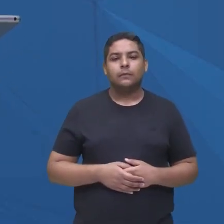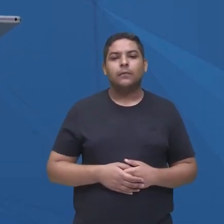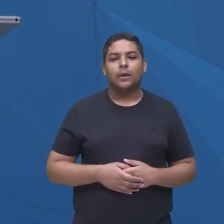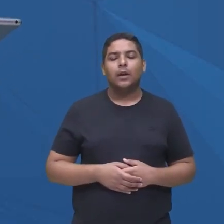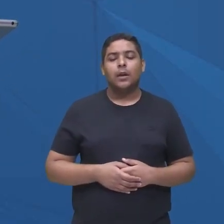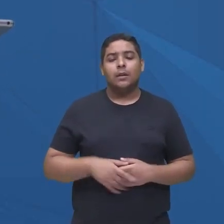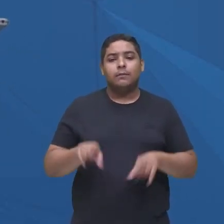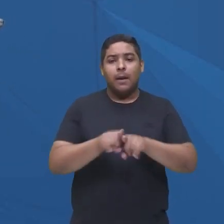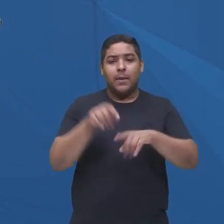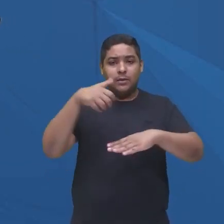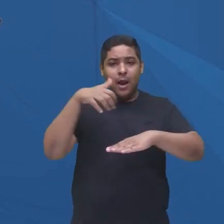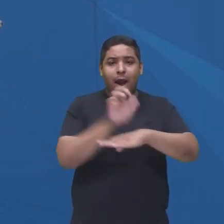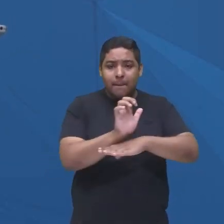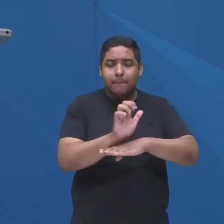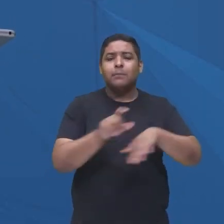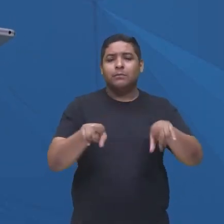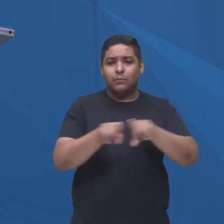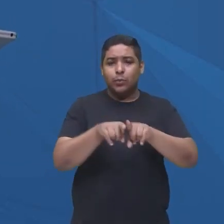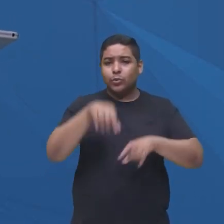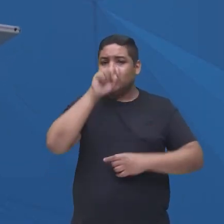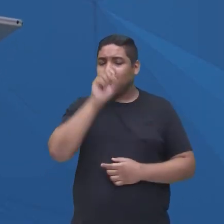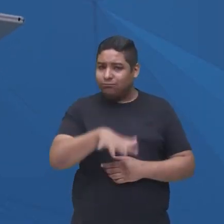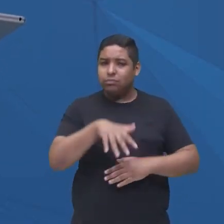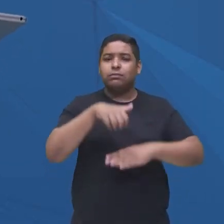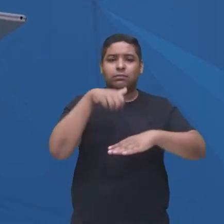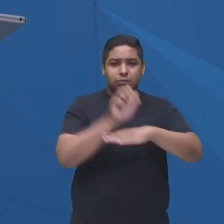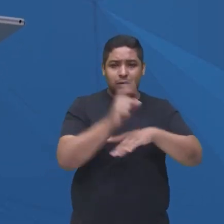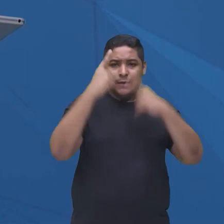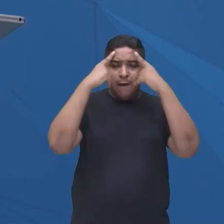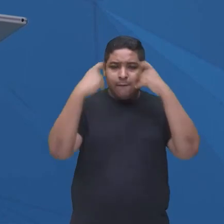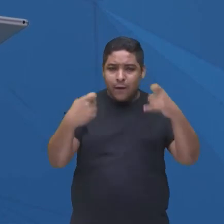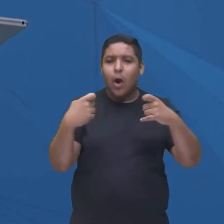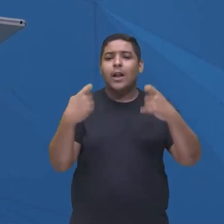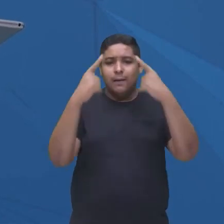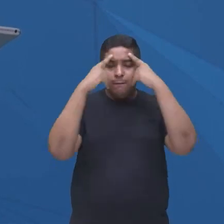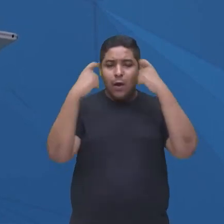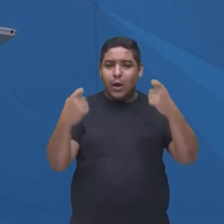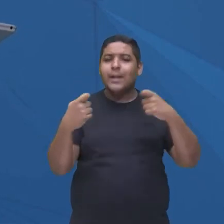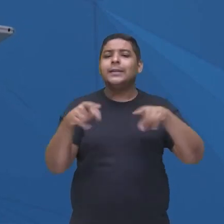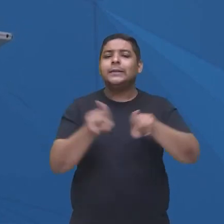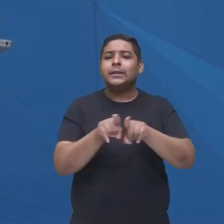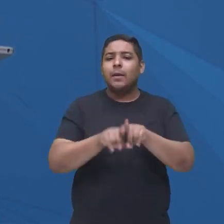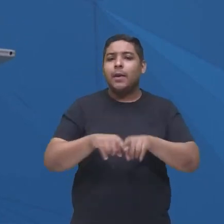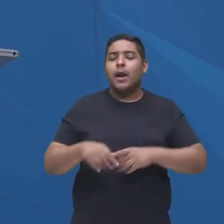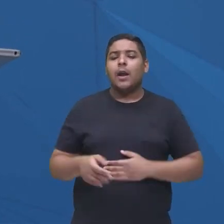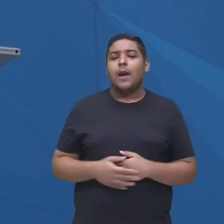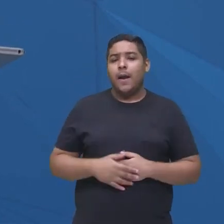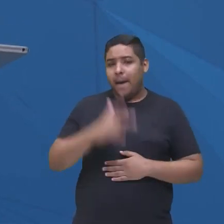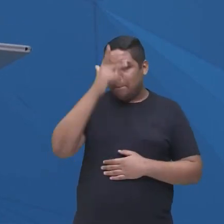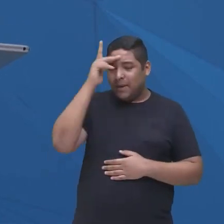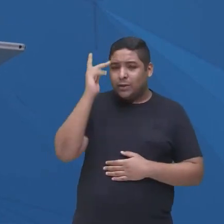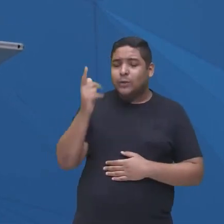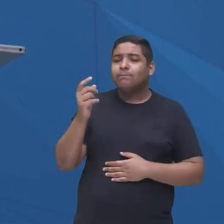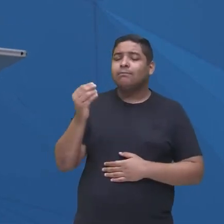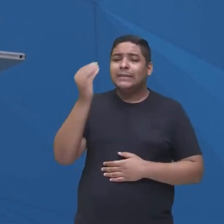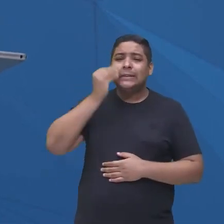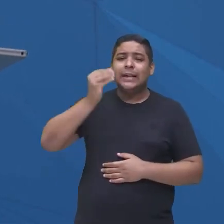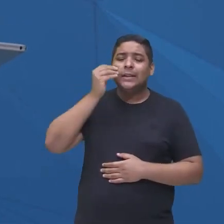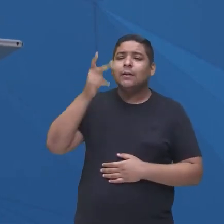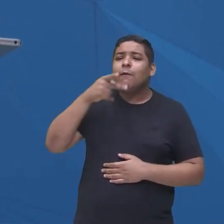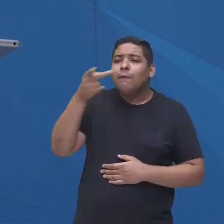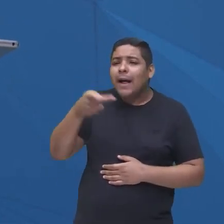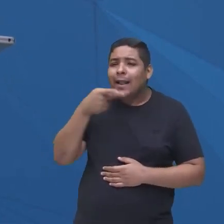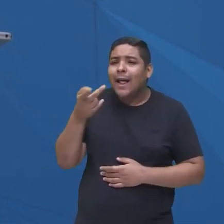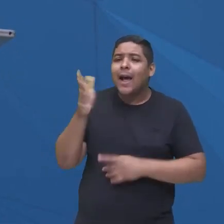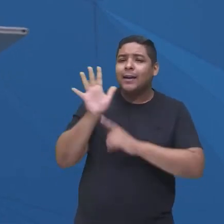e às vezes a gente fica pensando, né, vendo ali a vítima tentando falar, tentando expor o caso, e da dificuldade que é